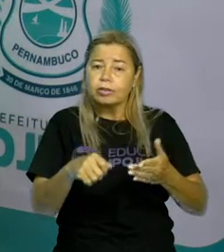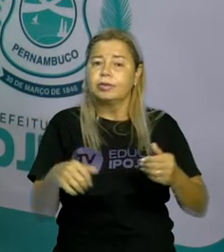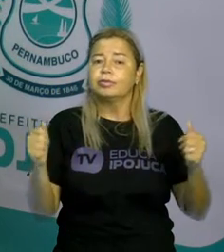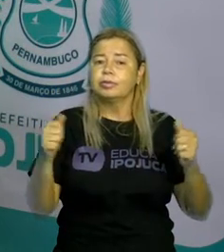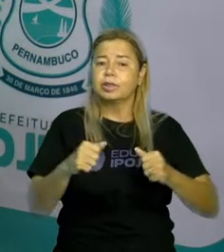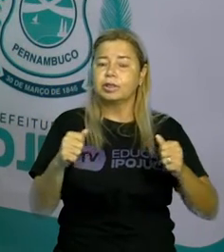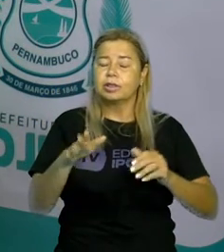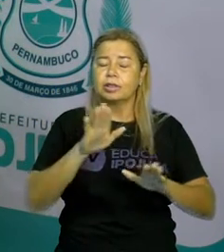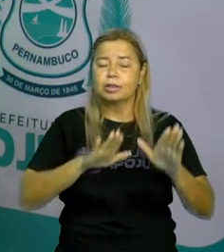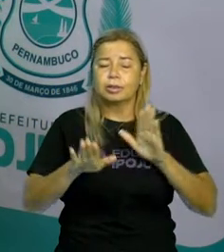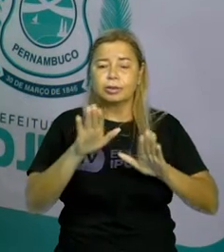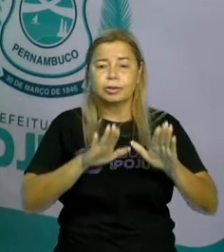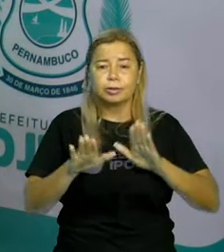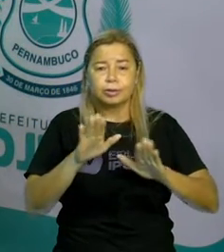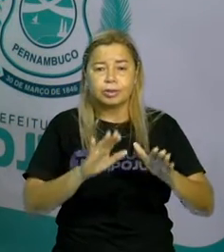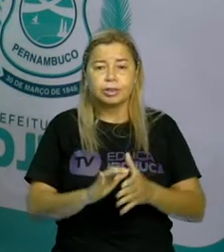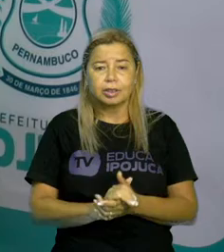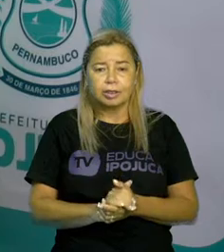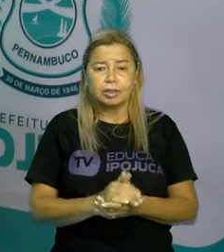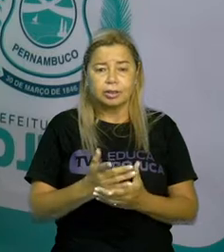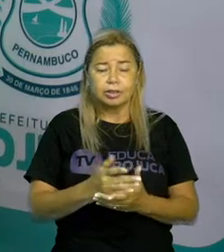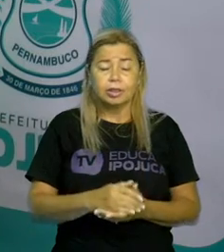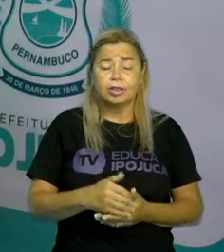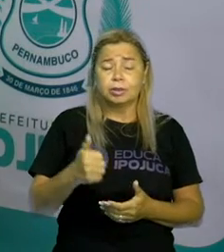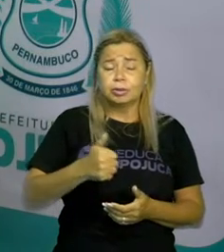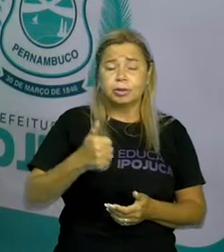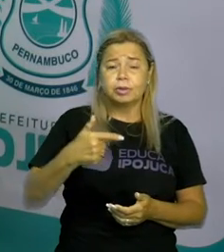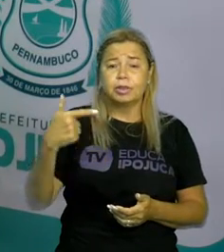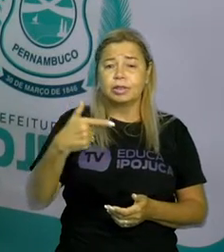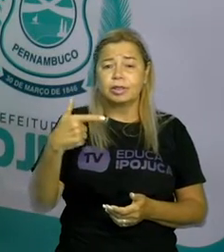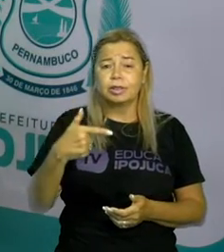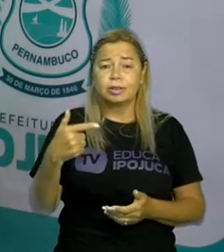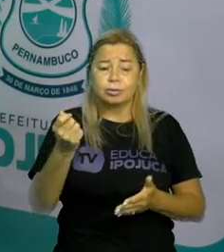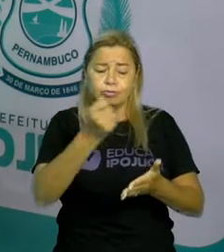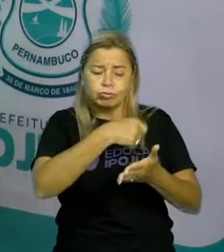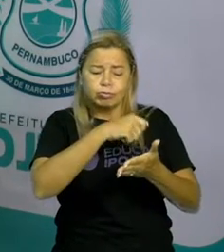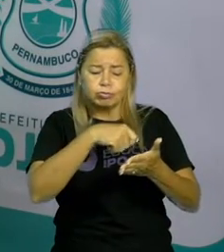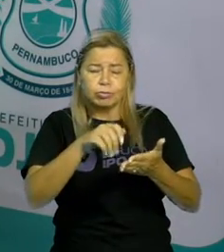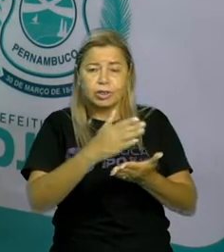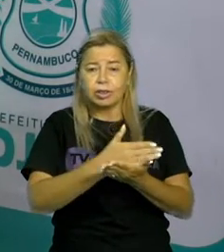infantil, no primeiro ano, no segundo, onde eles estão iniciando a escrita.